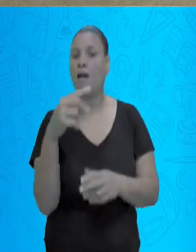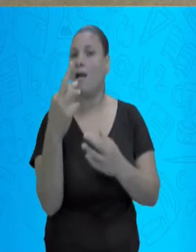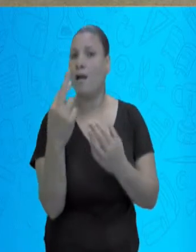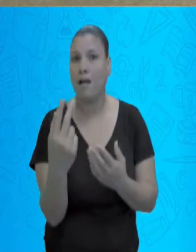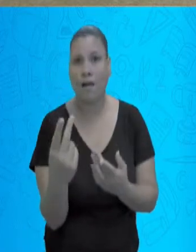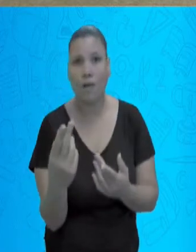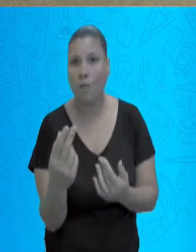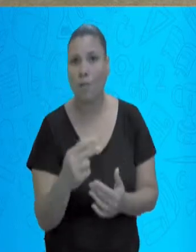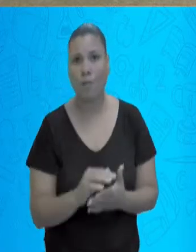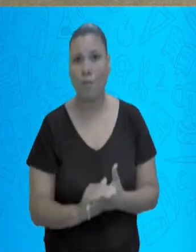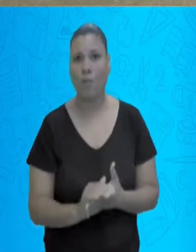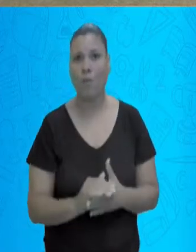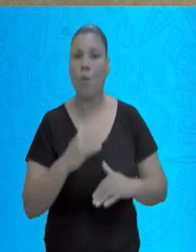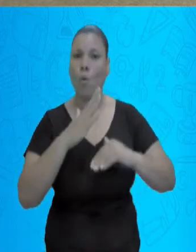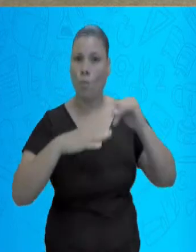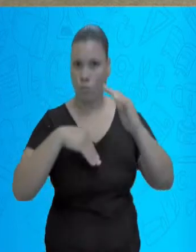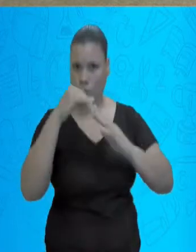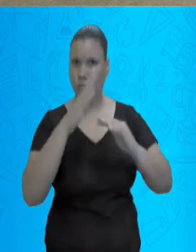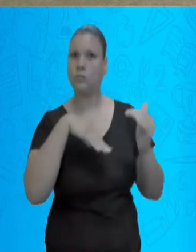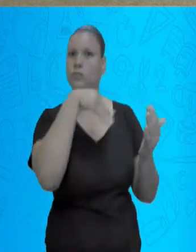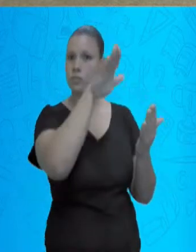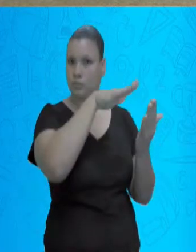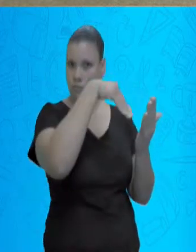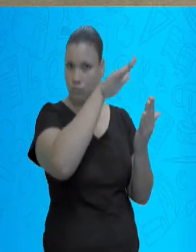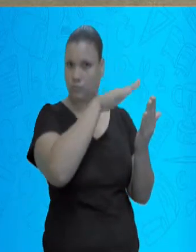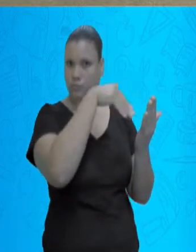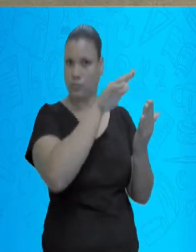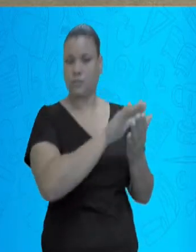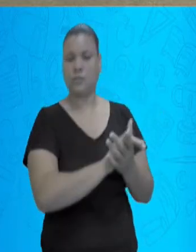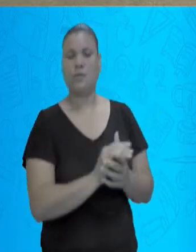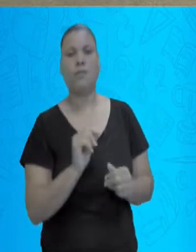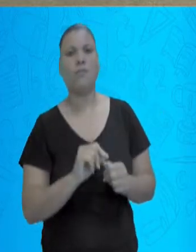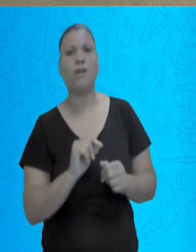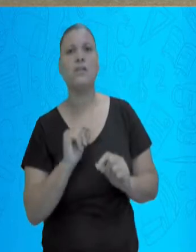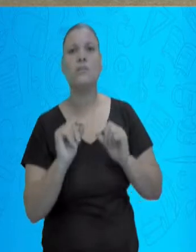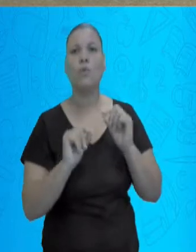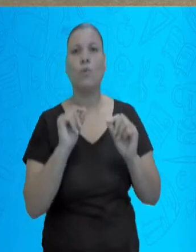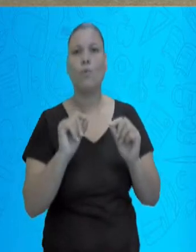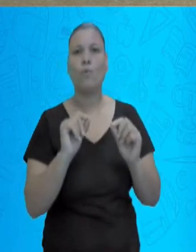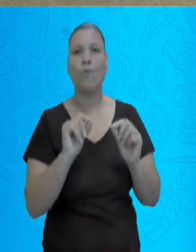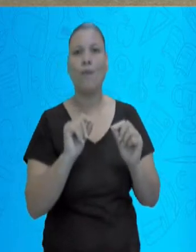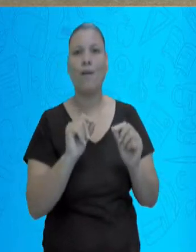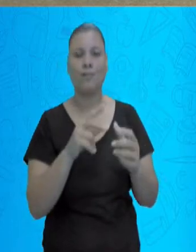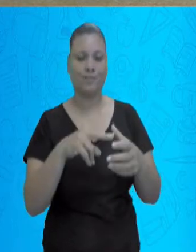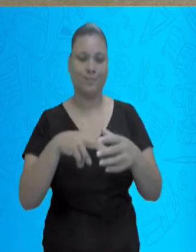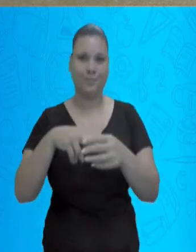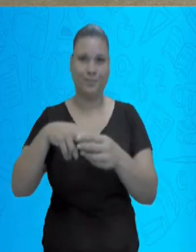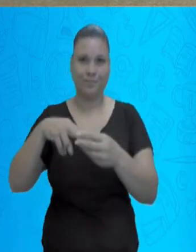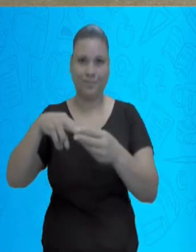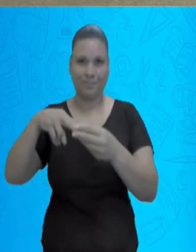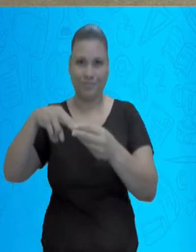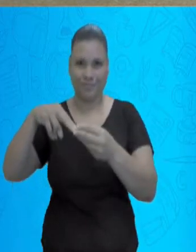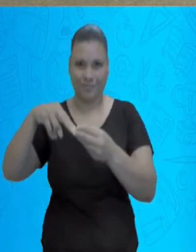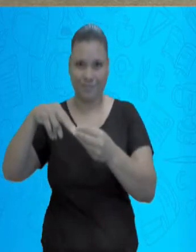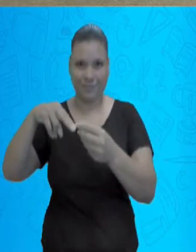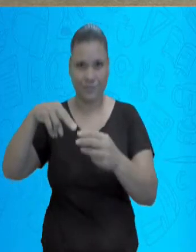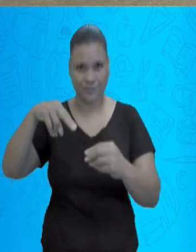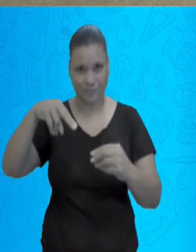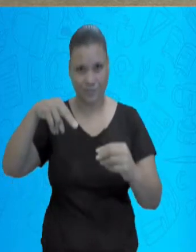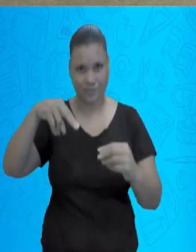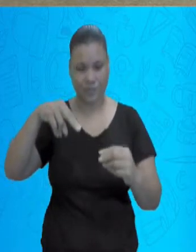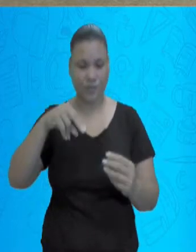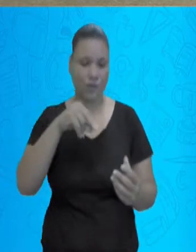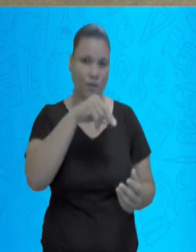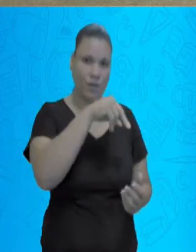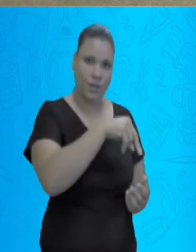pintor depositava seu pincel com a tinta. Diferente de outras